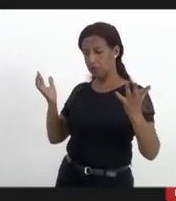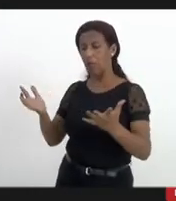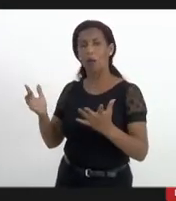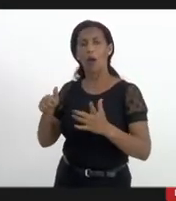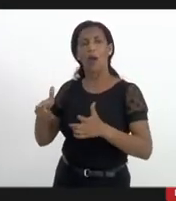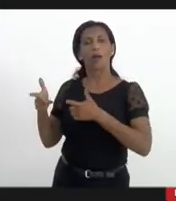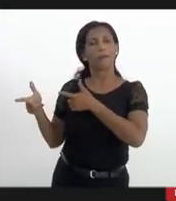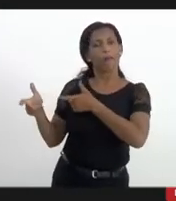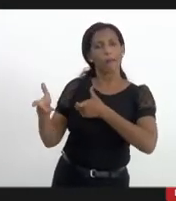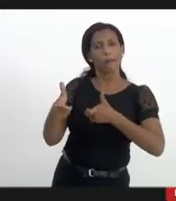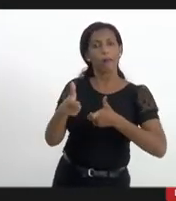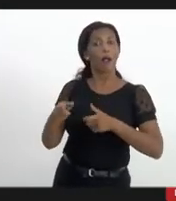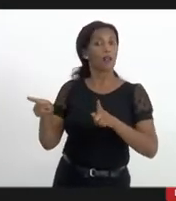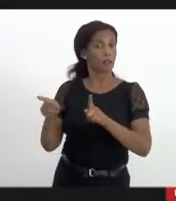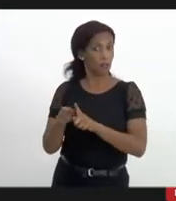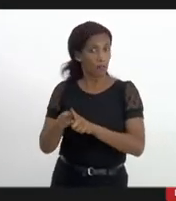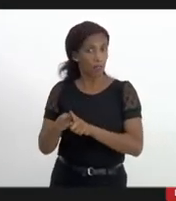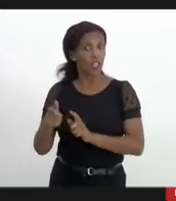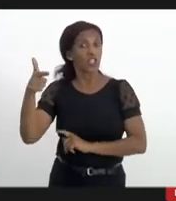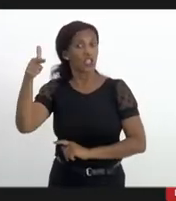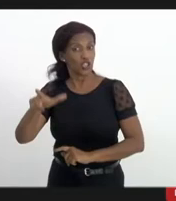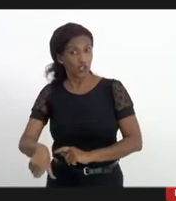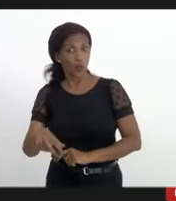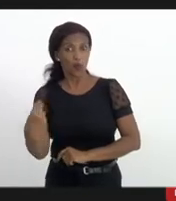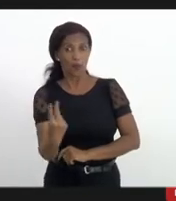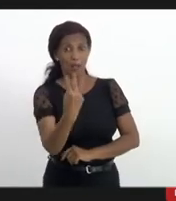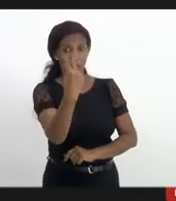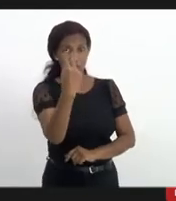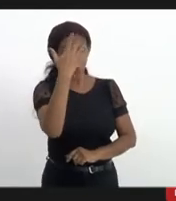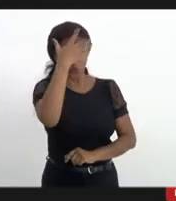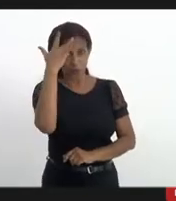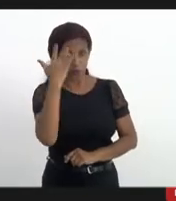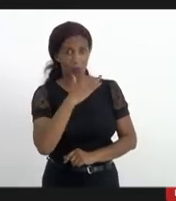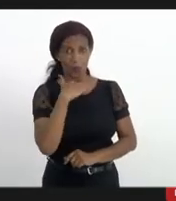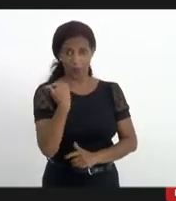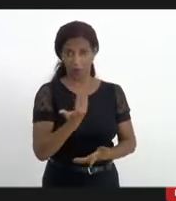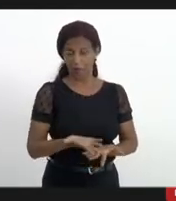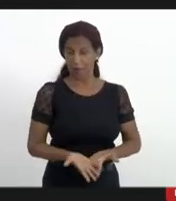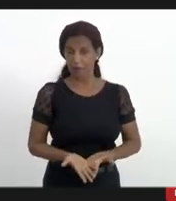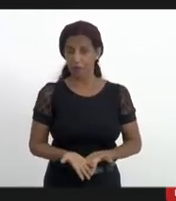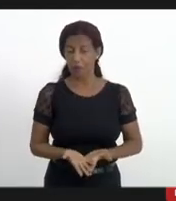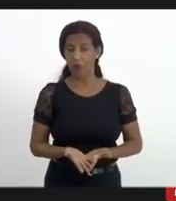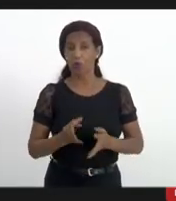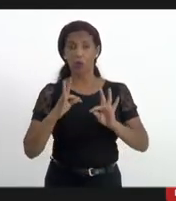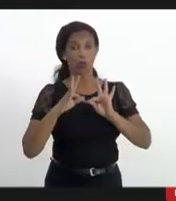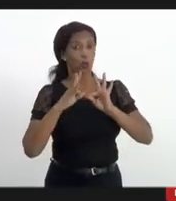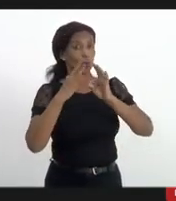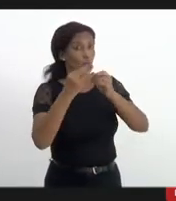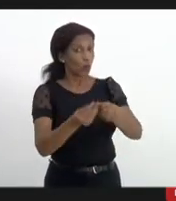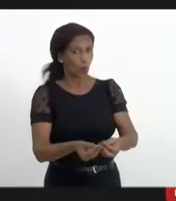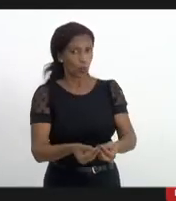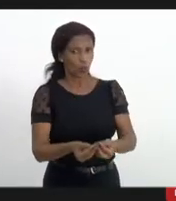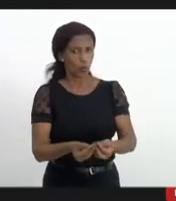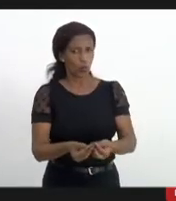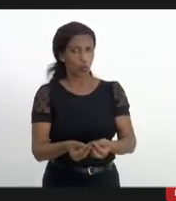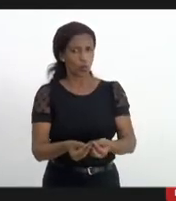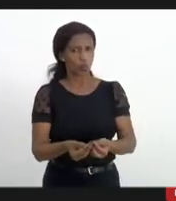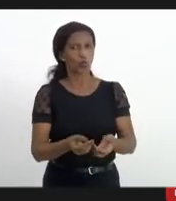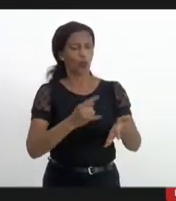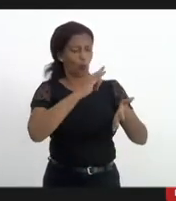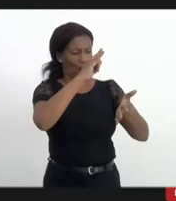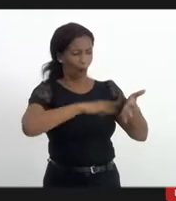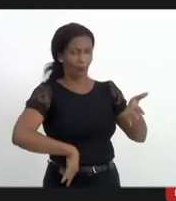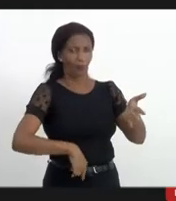perícia. E nesse confronto, mais dois criminosos vieram a falecer. Todos eles, sem exceção, com ficha criminal.